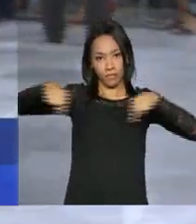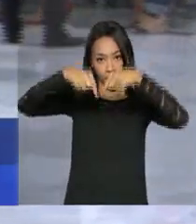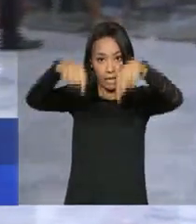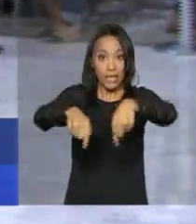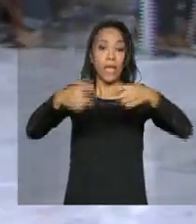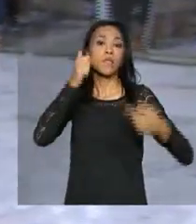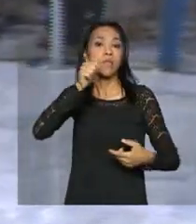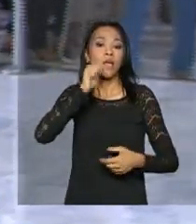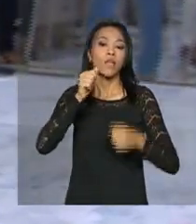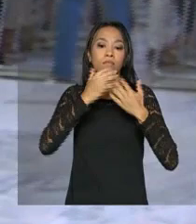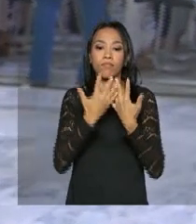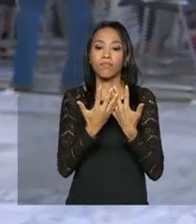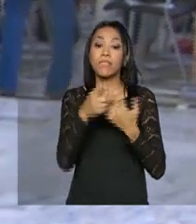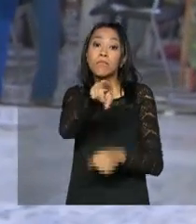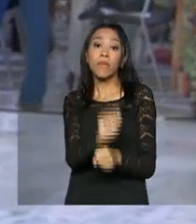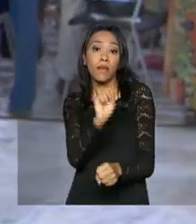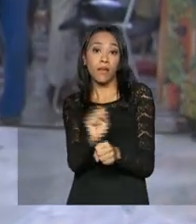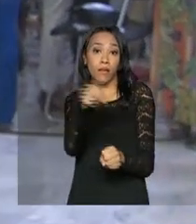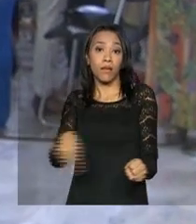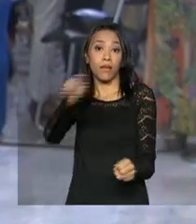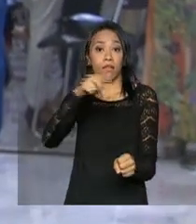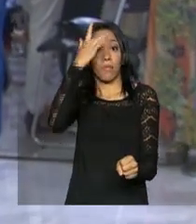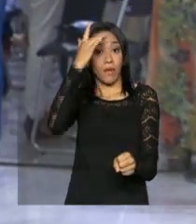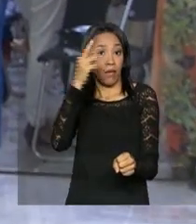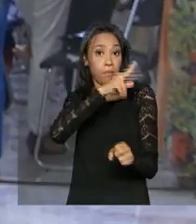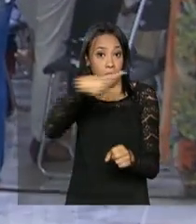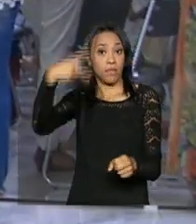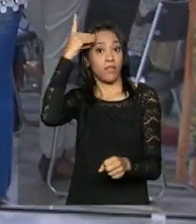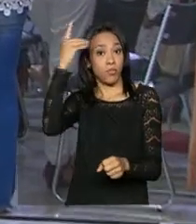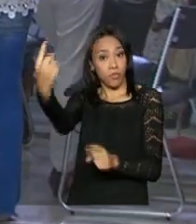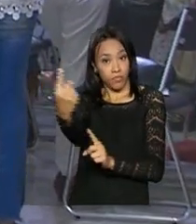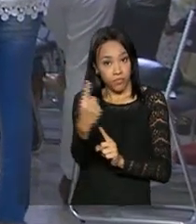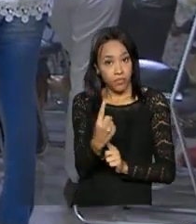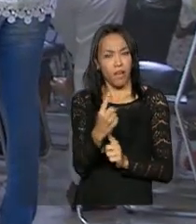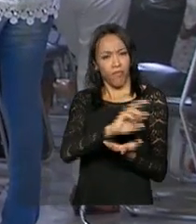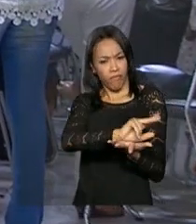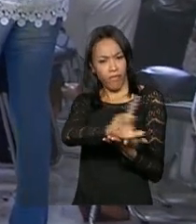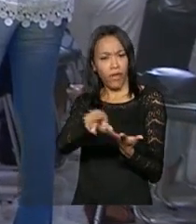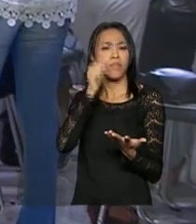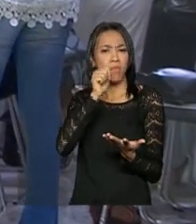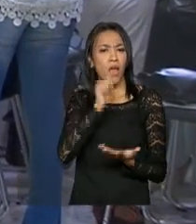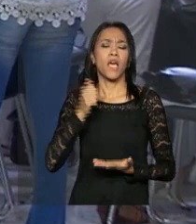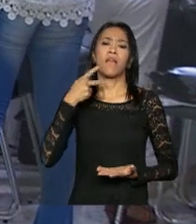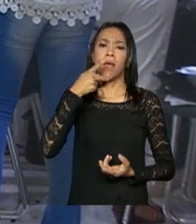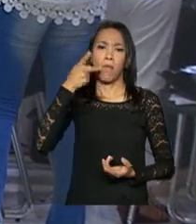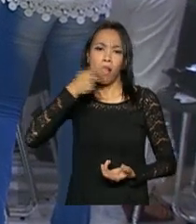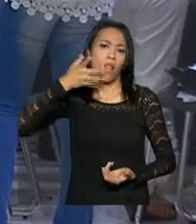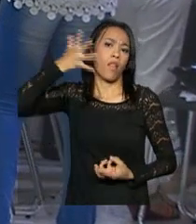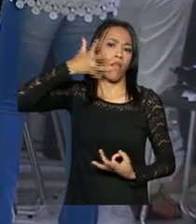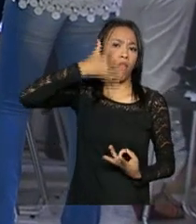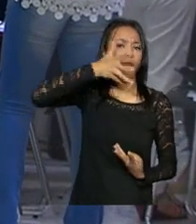as mulheres aguardam a presidenta Dilma Rousseff vir aqui, várias delas vão falar neste encontro